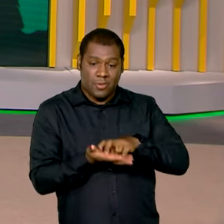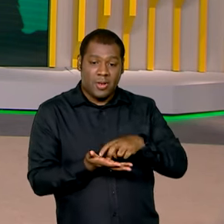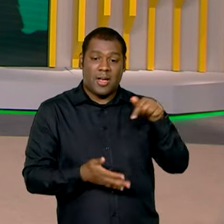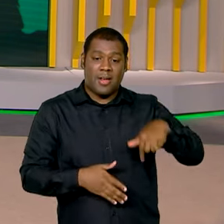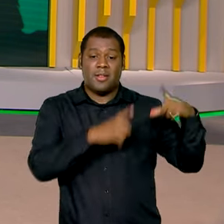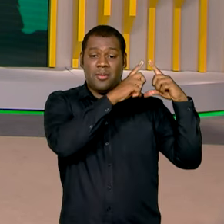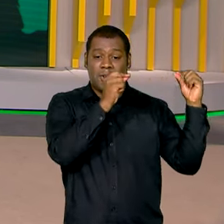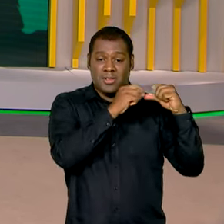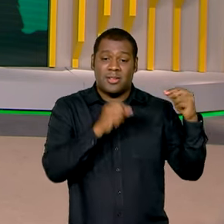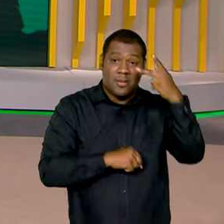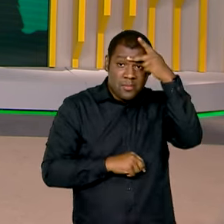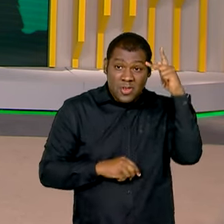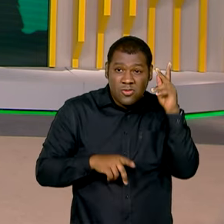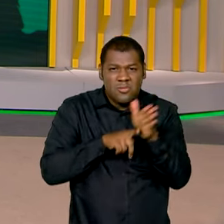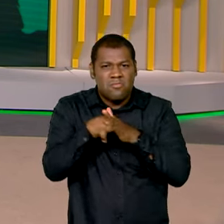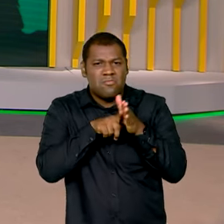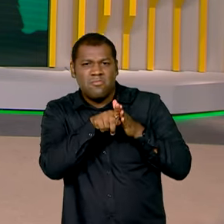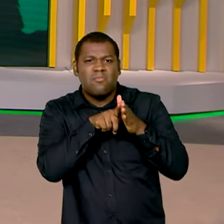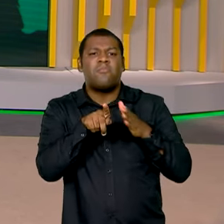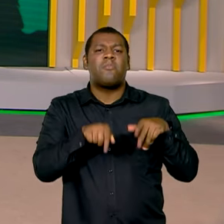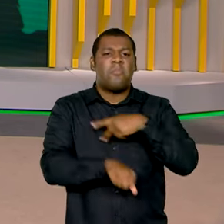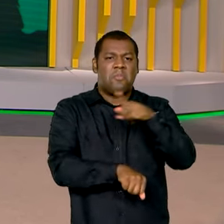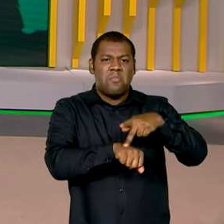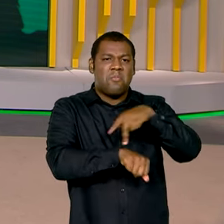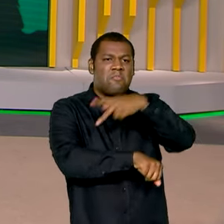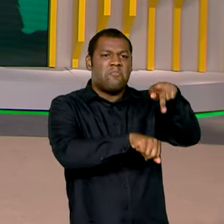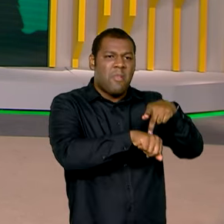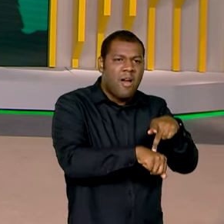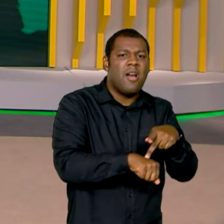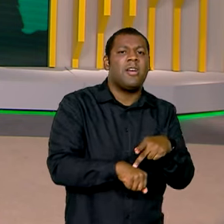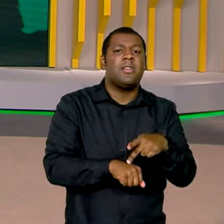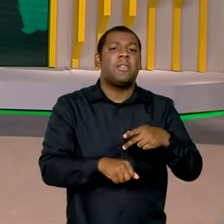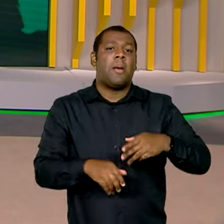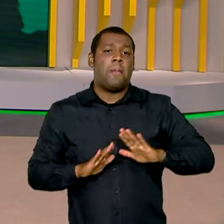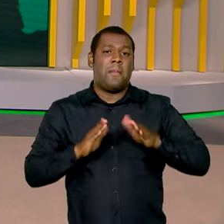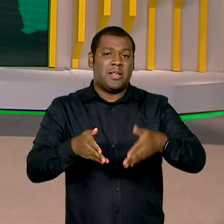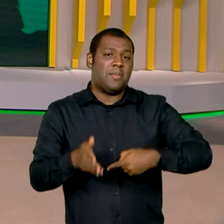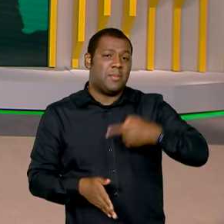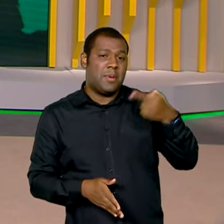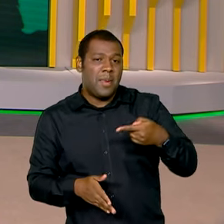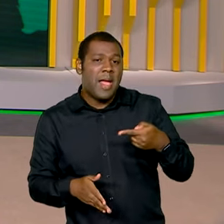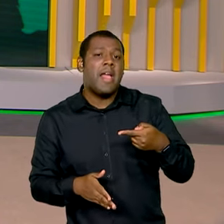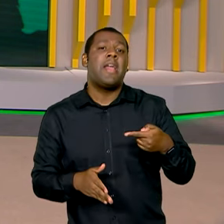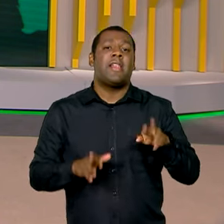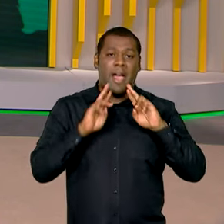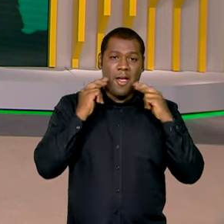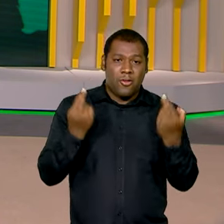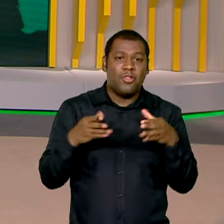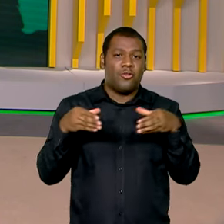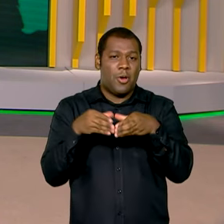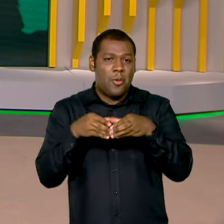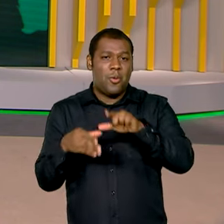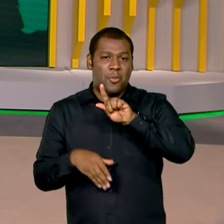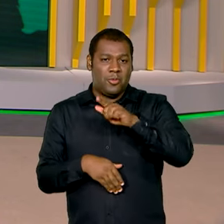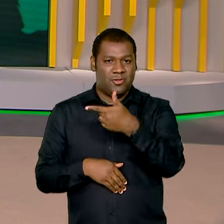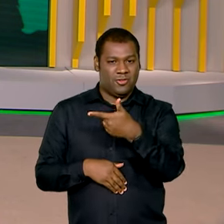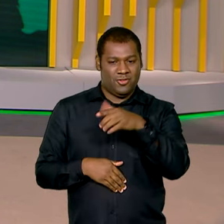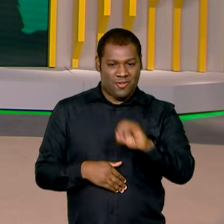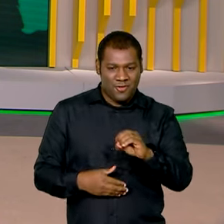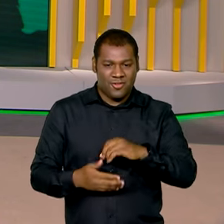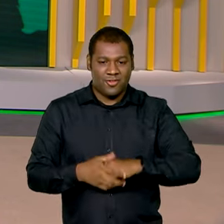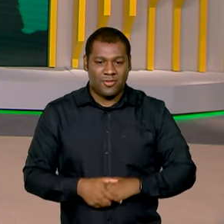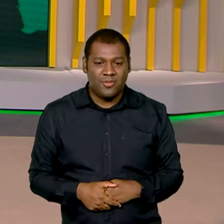pesquisadores de diversos países participaram da primeira reunião do Grupo de Trabalho de Pesquisa e Inovação do G20.